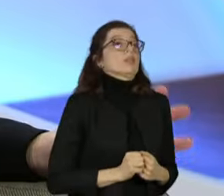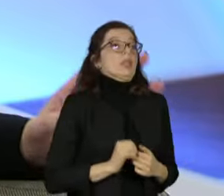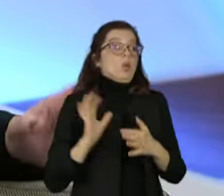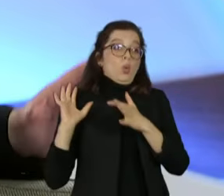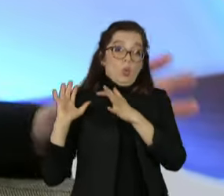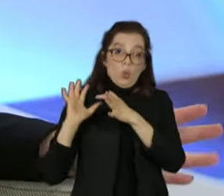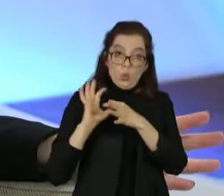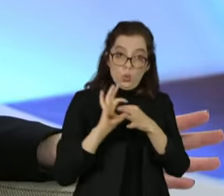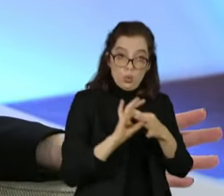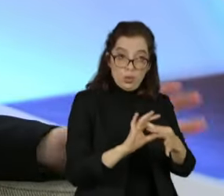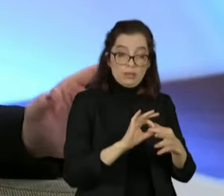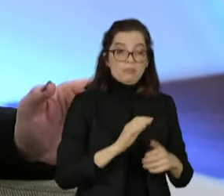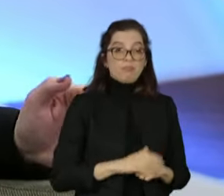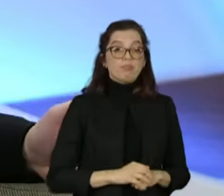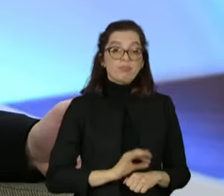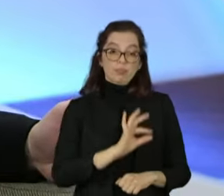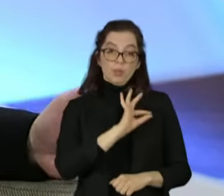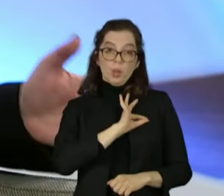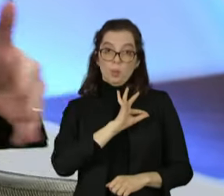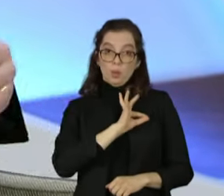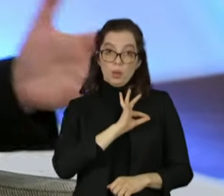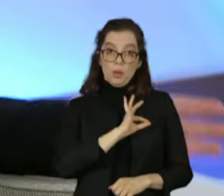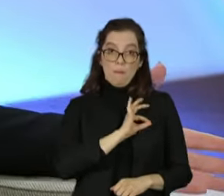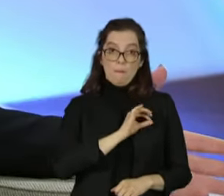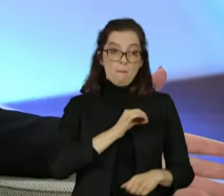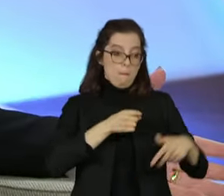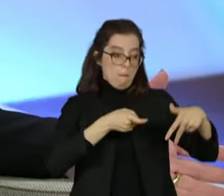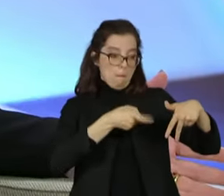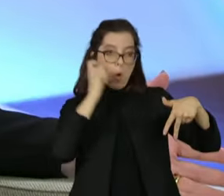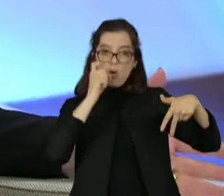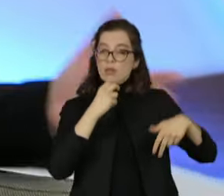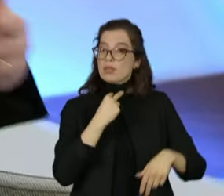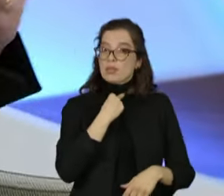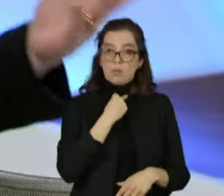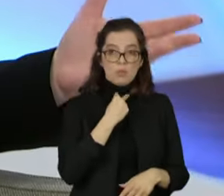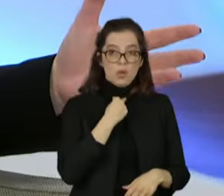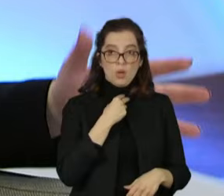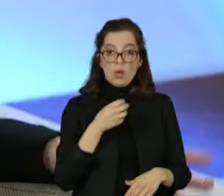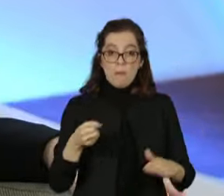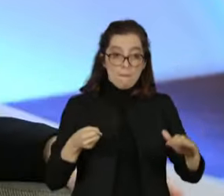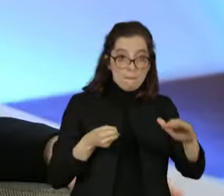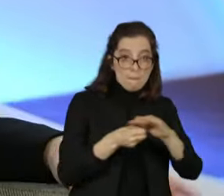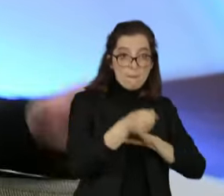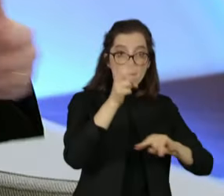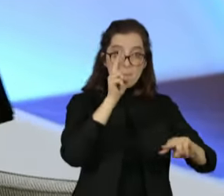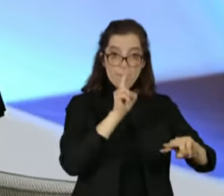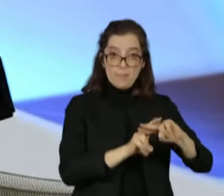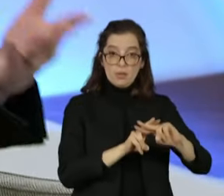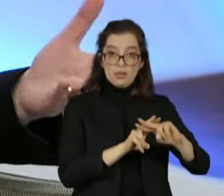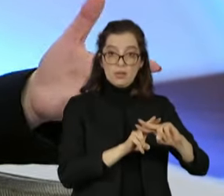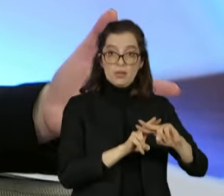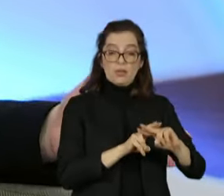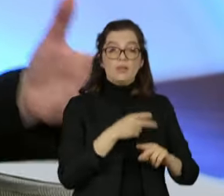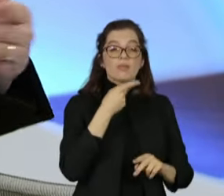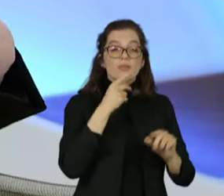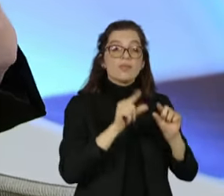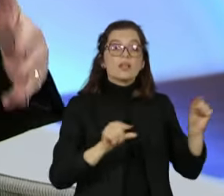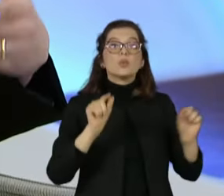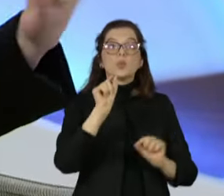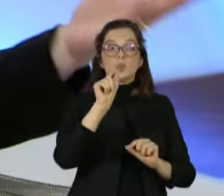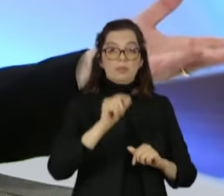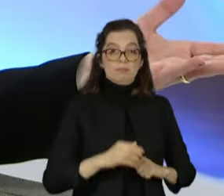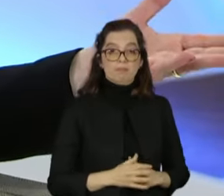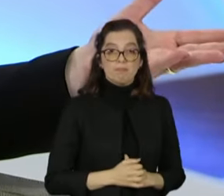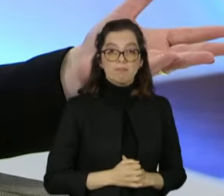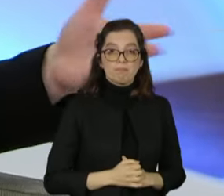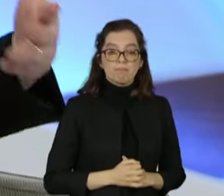não mata, o policial prende. Eu sou contra, completando a frase que eu sempre digo, e normalmente quando eu uso essa frase é